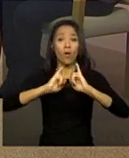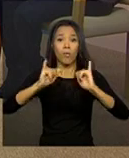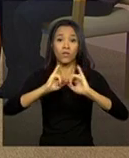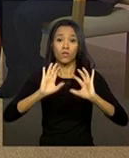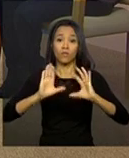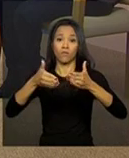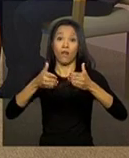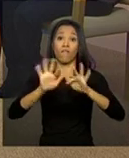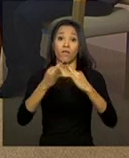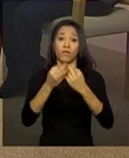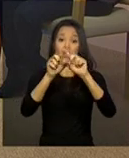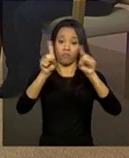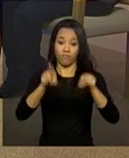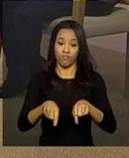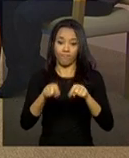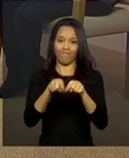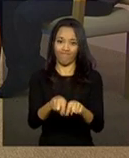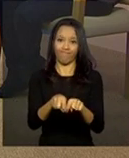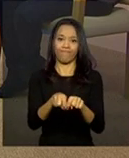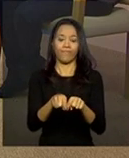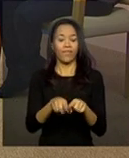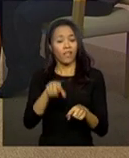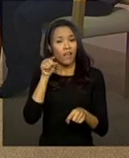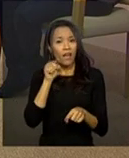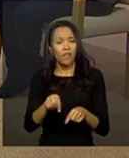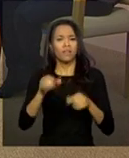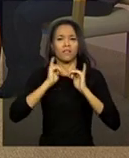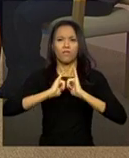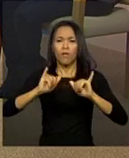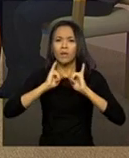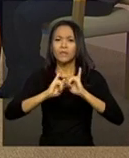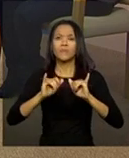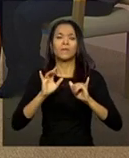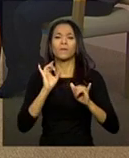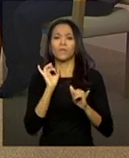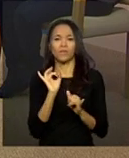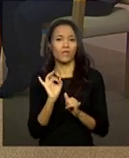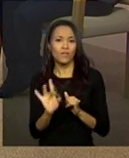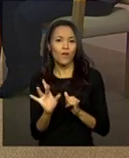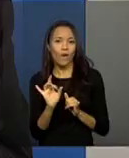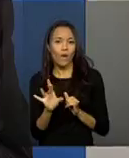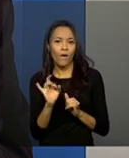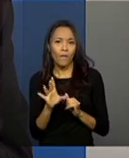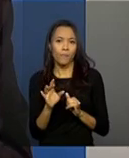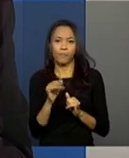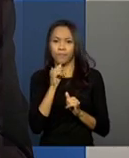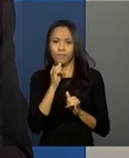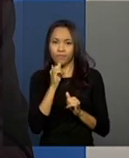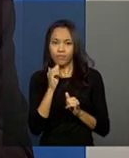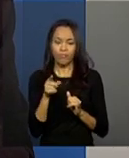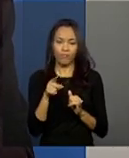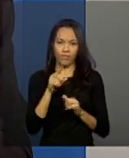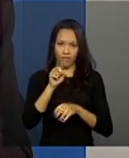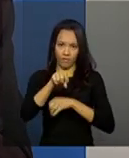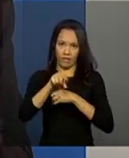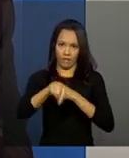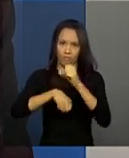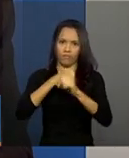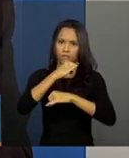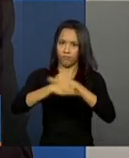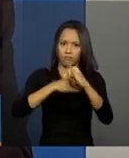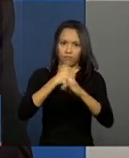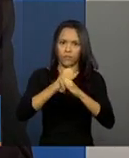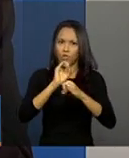Essa informação não é uma informação online junto com a caixa econômica. Essa informação